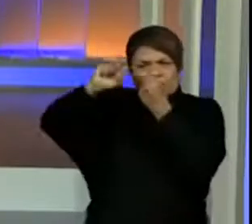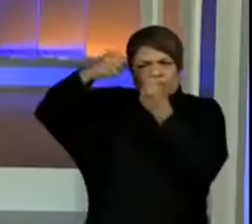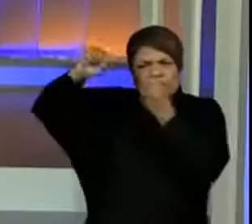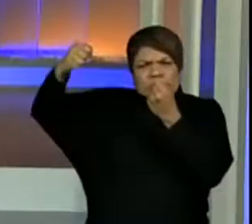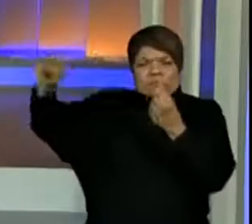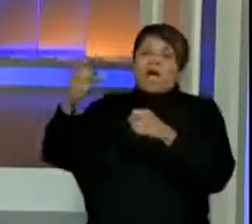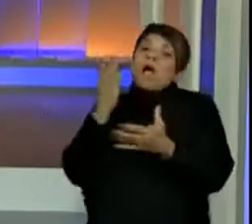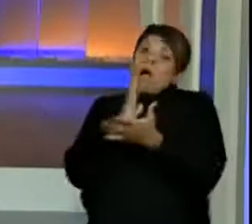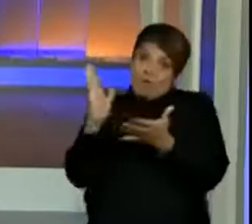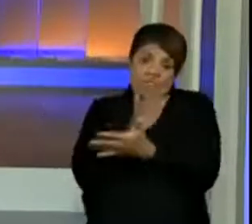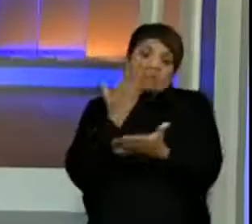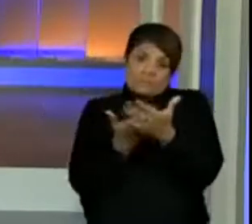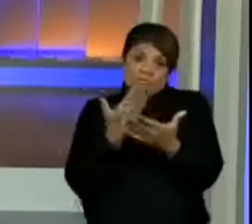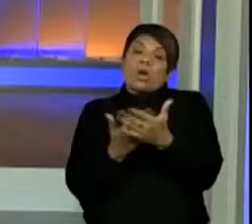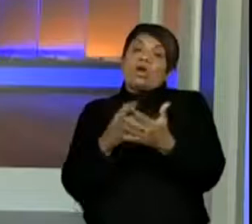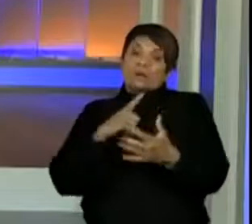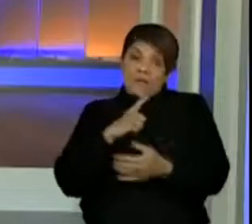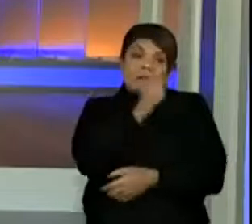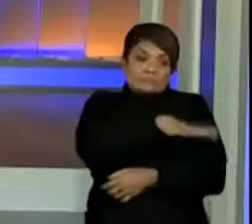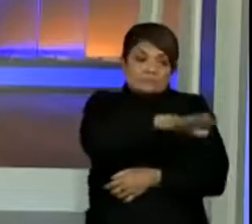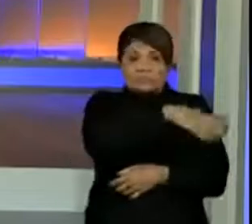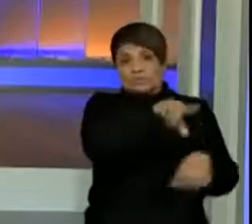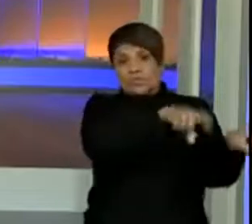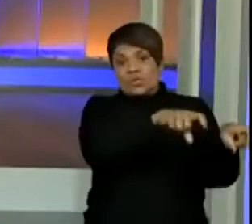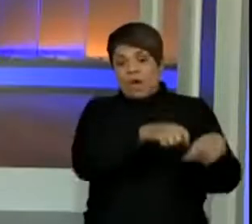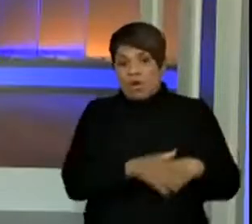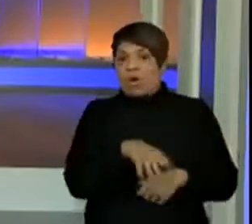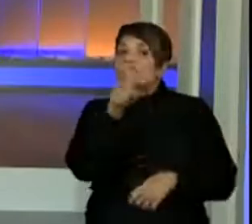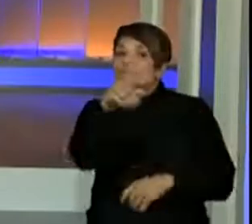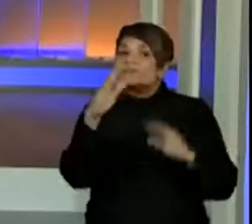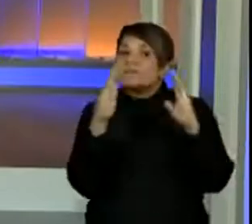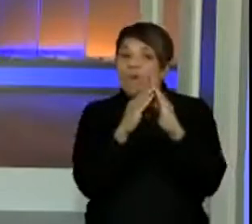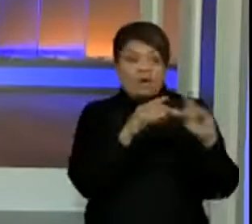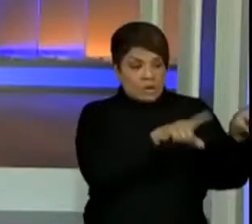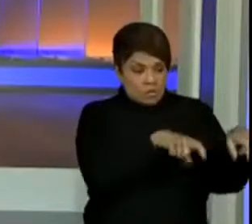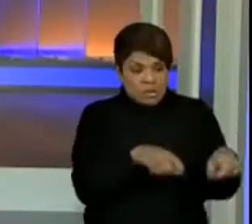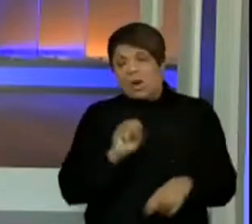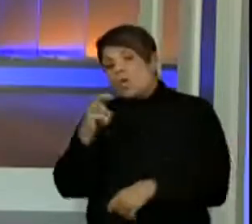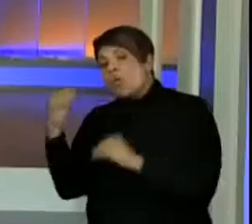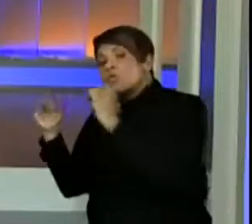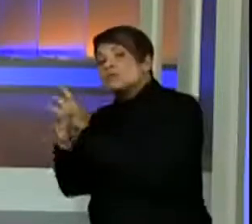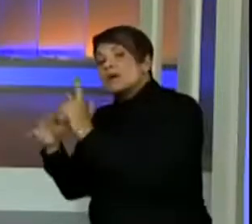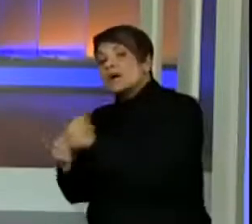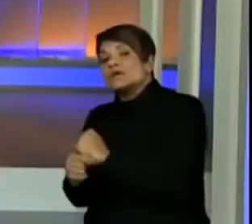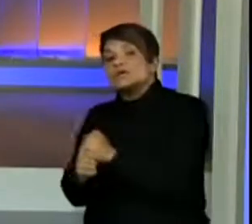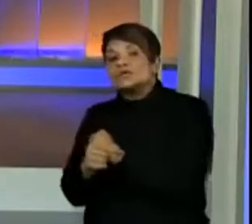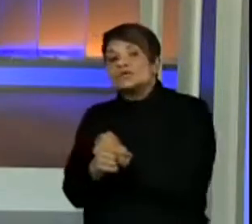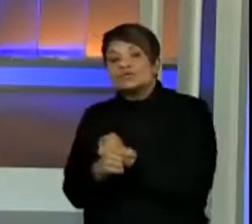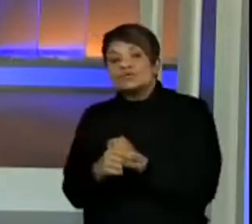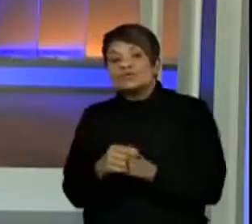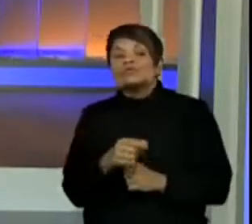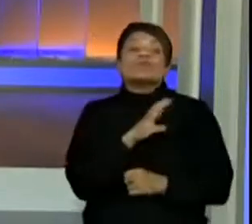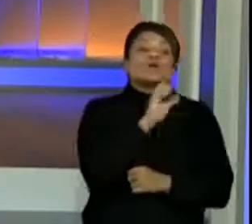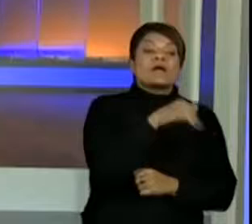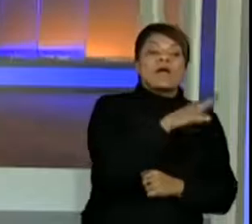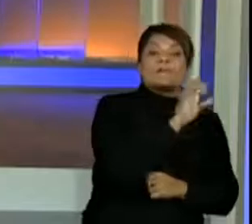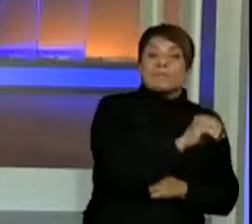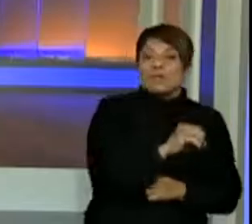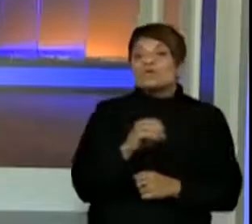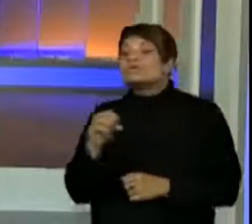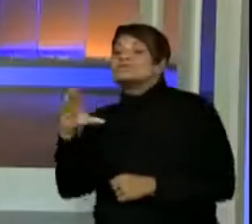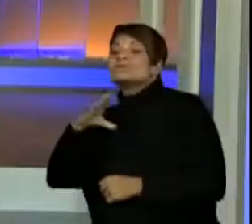rural. Coloca aí no chat. Você mora no rural ou no urbano? No campo ou na cidade?